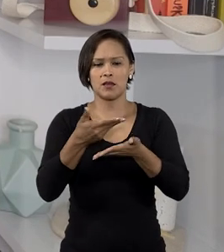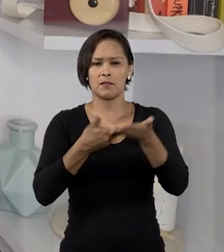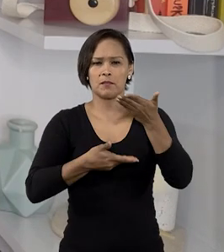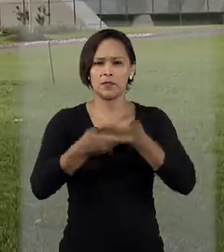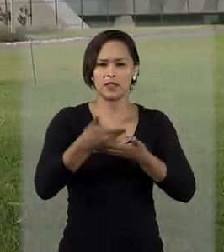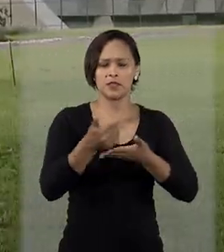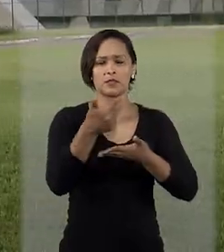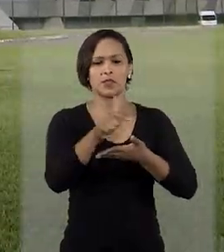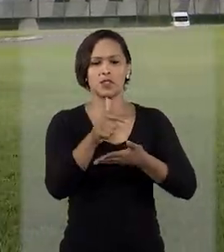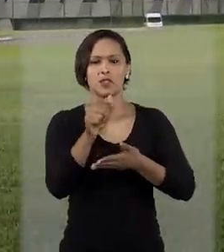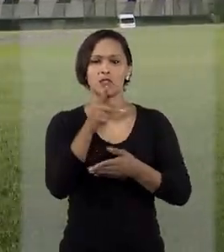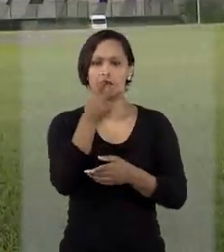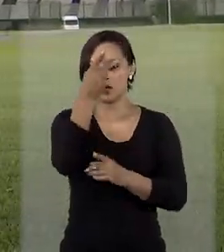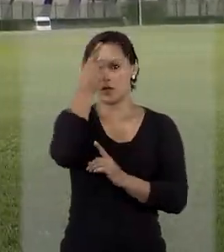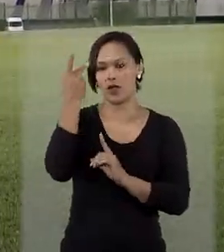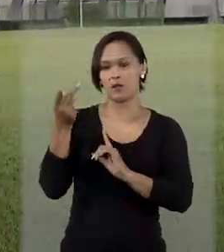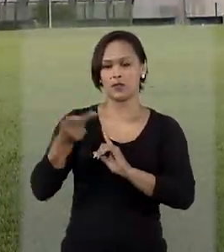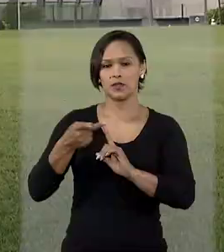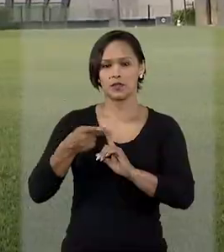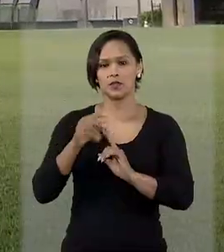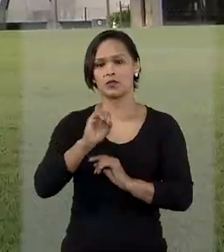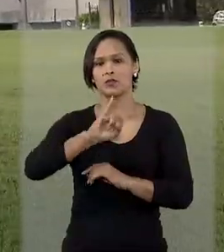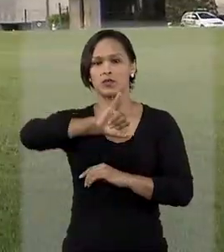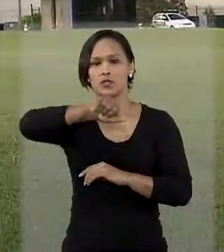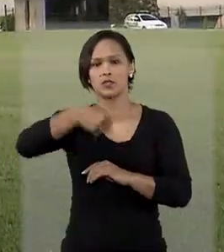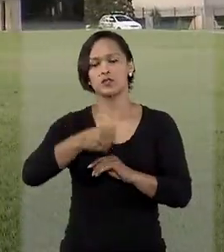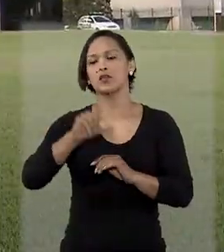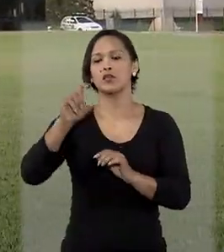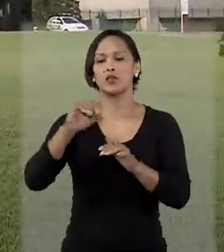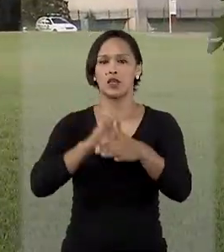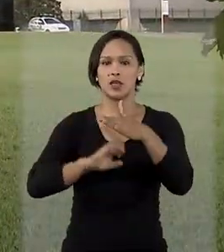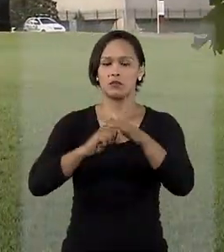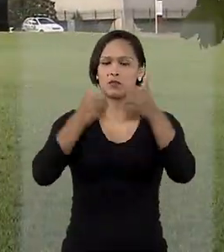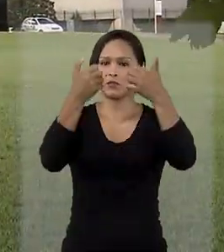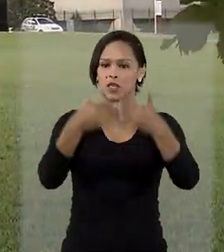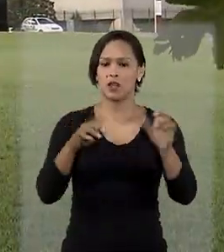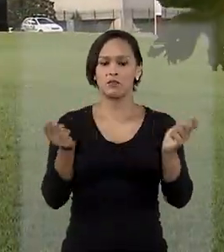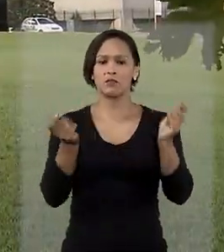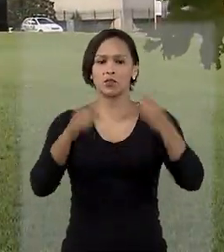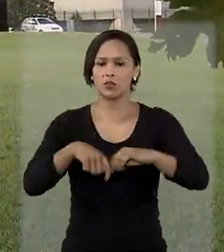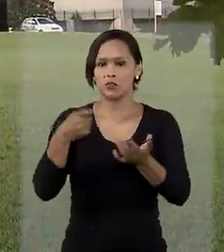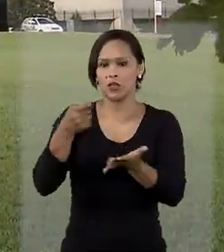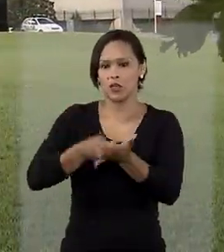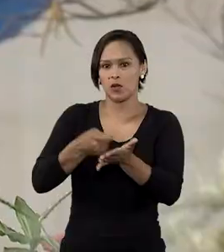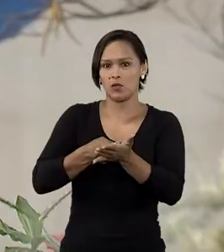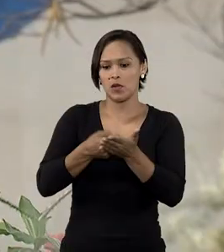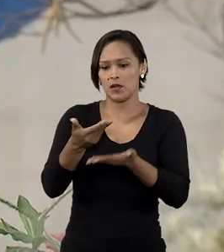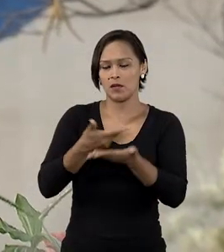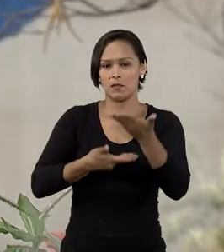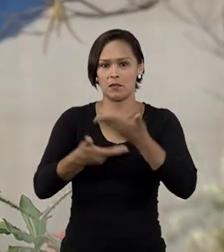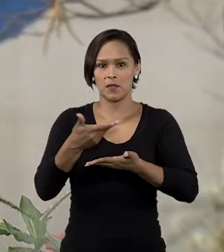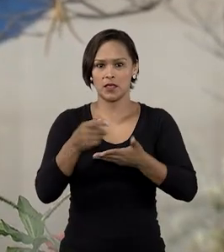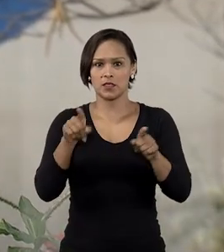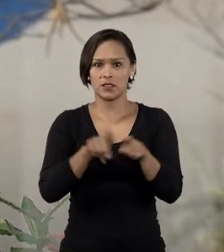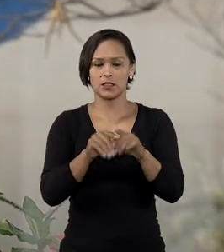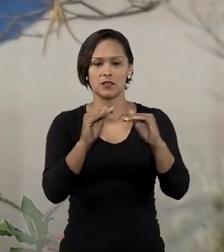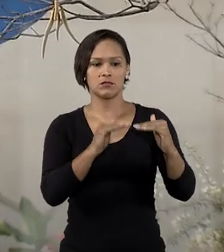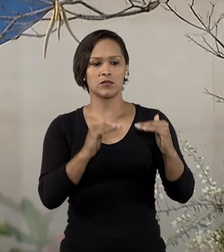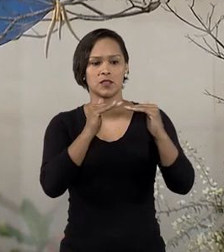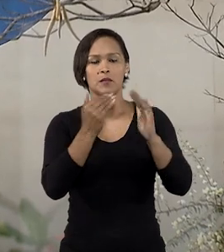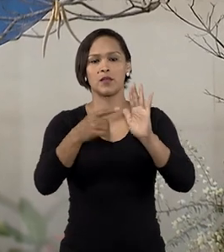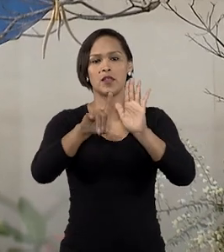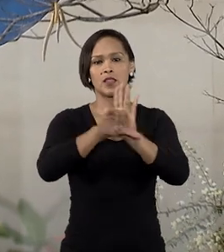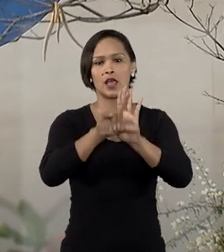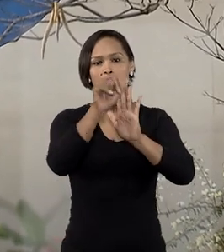beneficiário. No STJ, a operadora sustentou que a possibilidade de cobrança da coparticipação está prevista na lei que